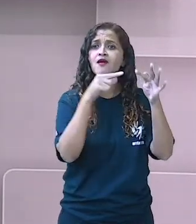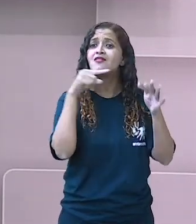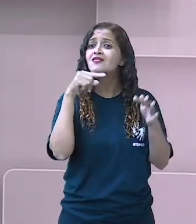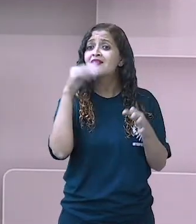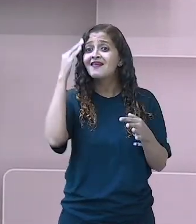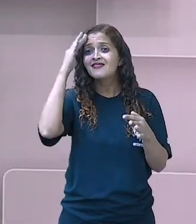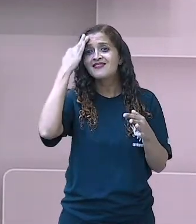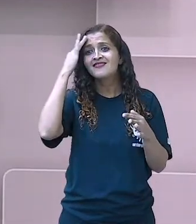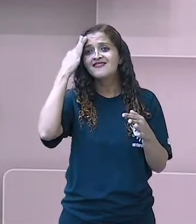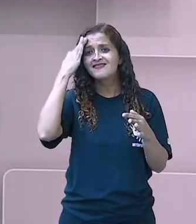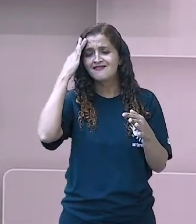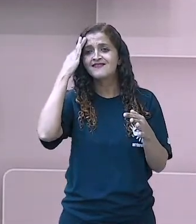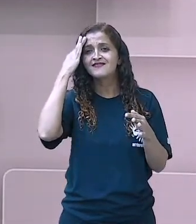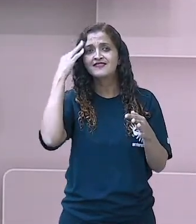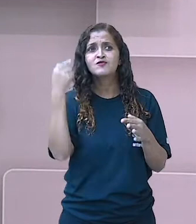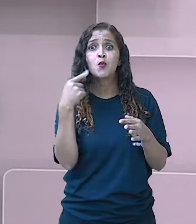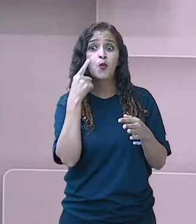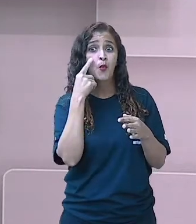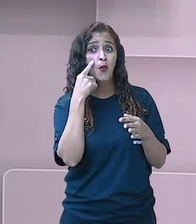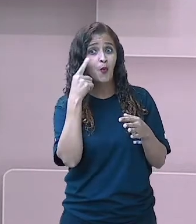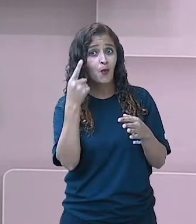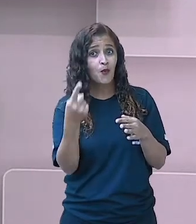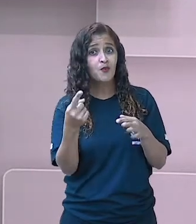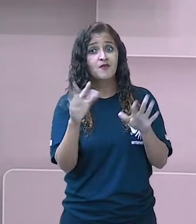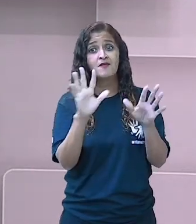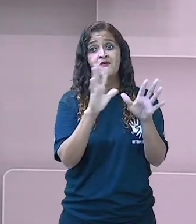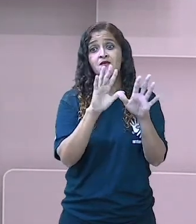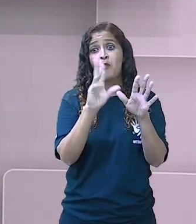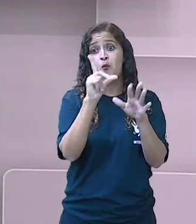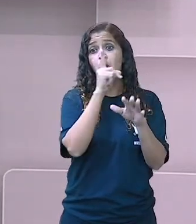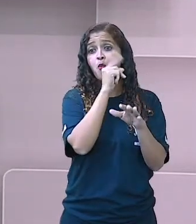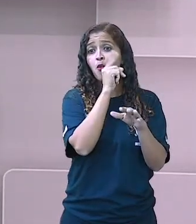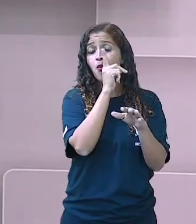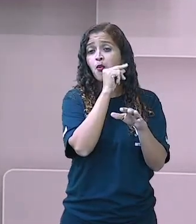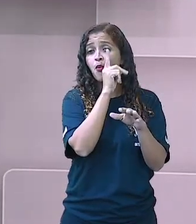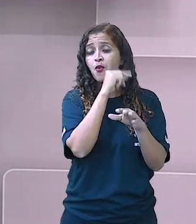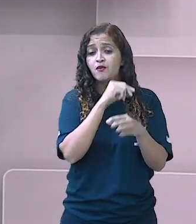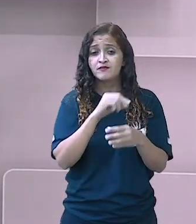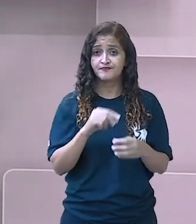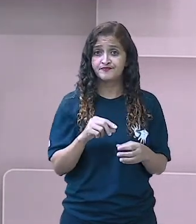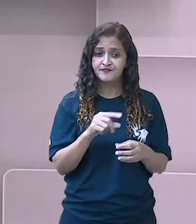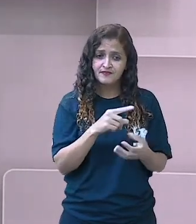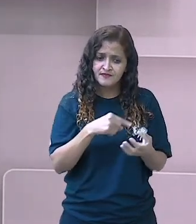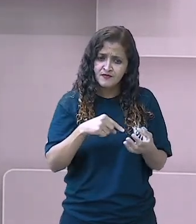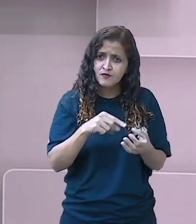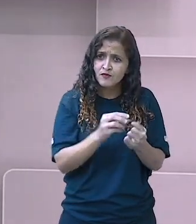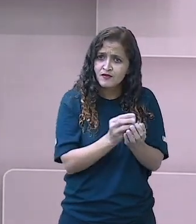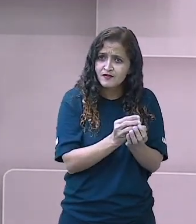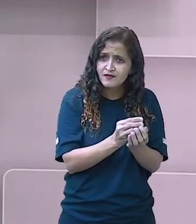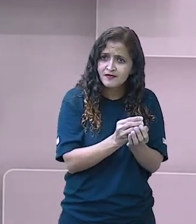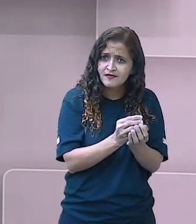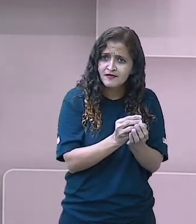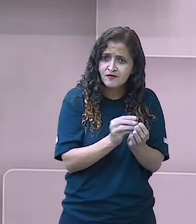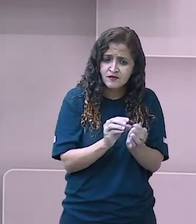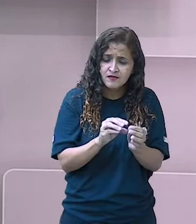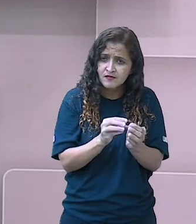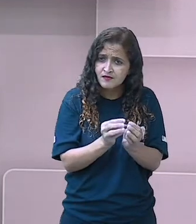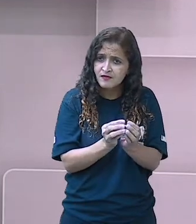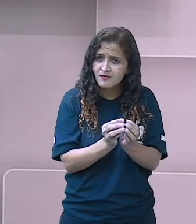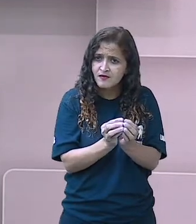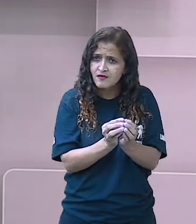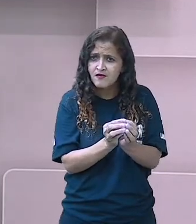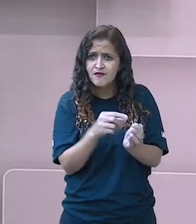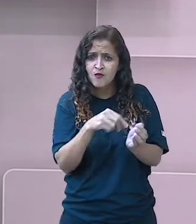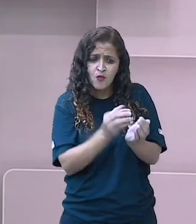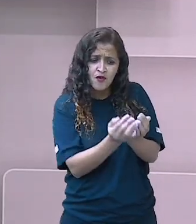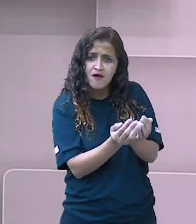característica que a gente costuma ver no jardim, né? Passarinhos, ovos azuis e verdes. Se você olhar, se você tiver chance de ver